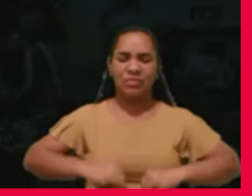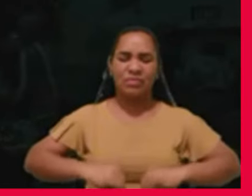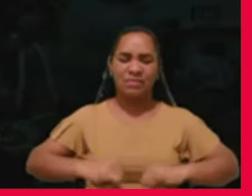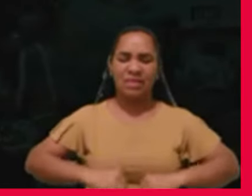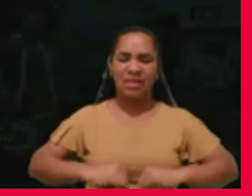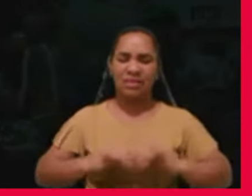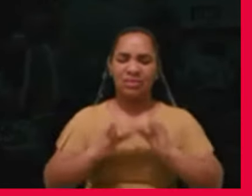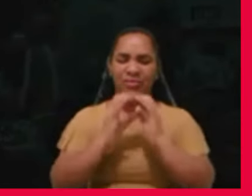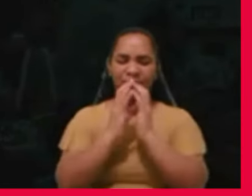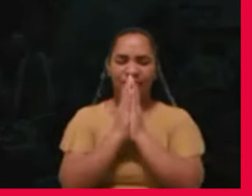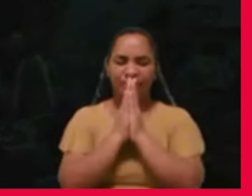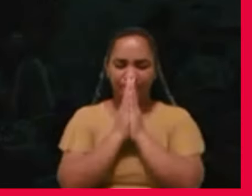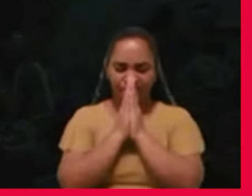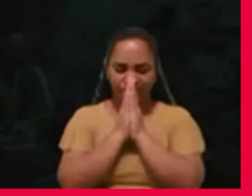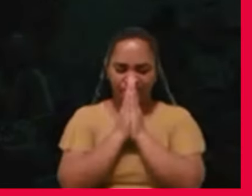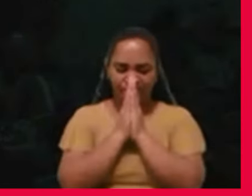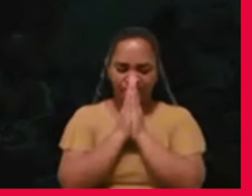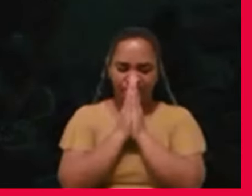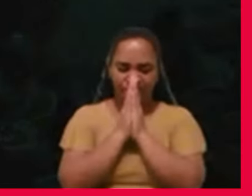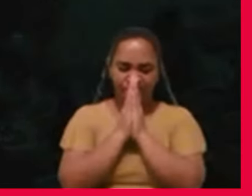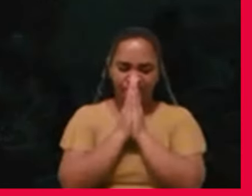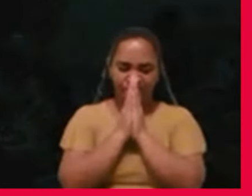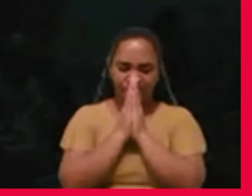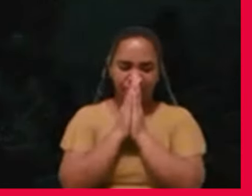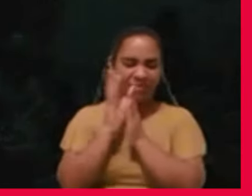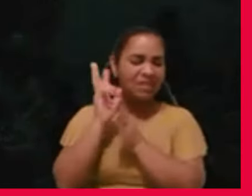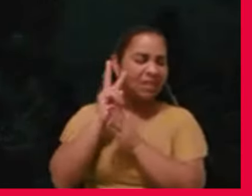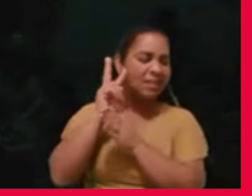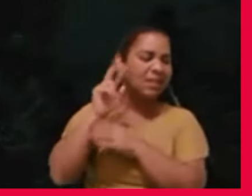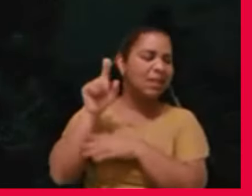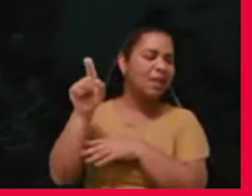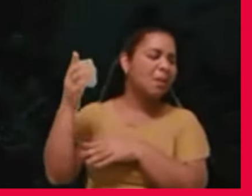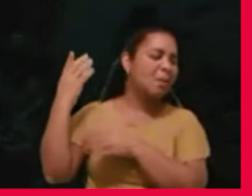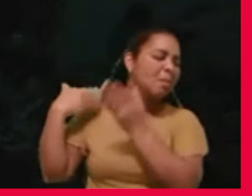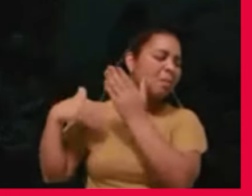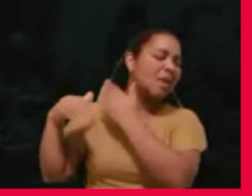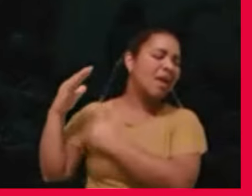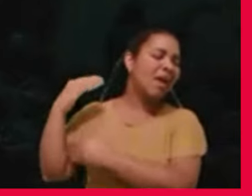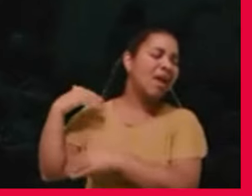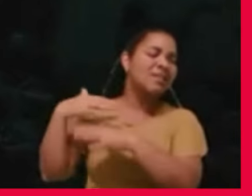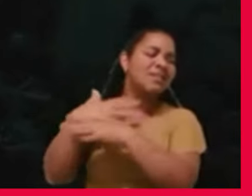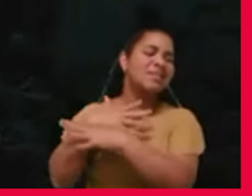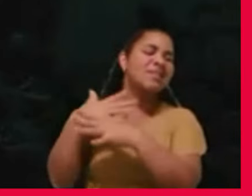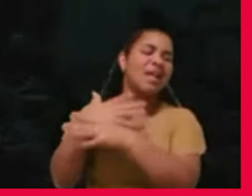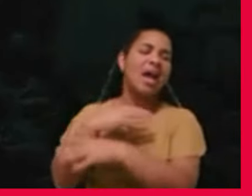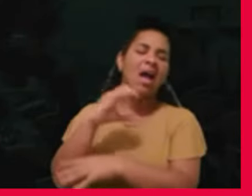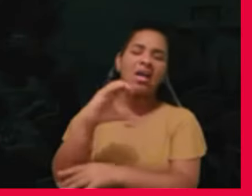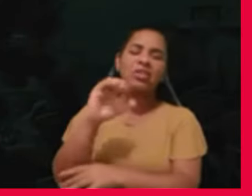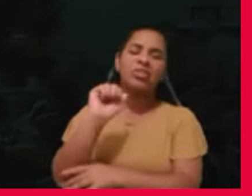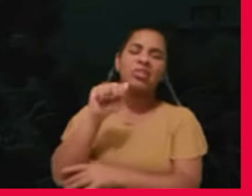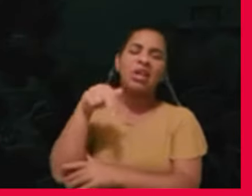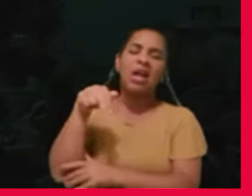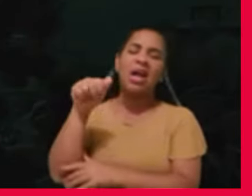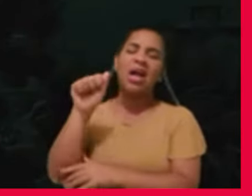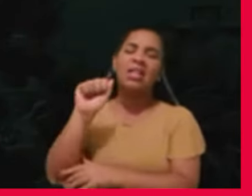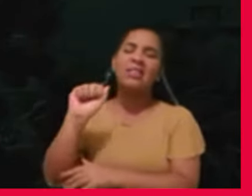encanar a cidadezinha. Abençoaste a água